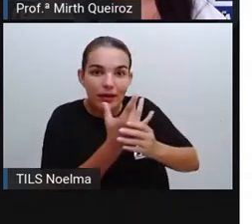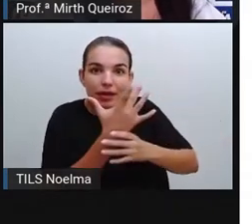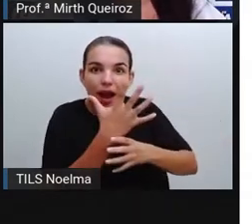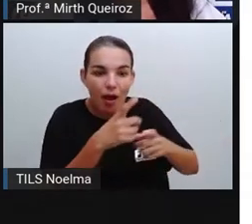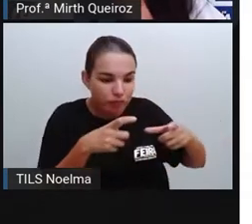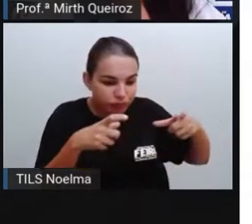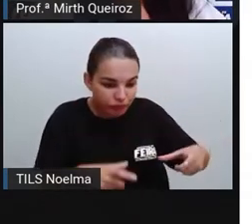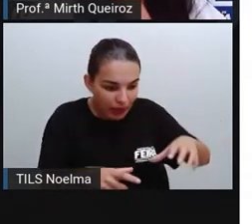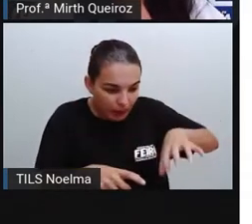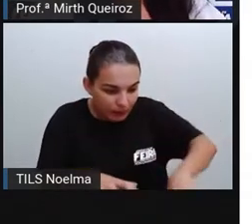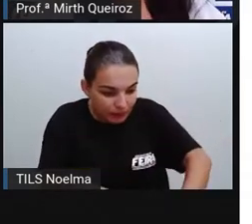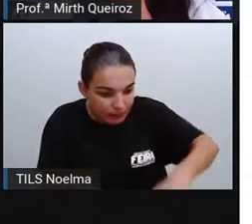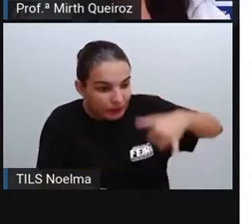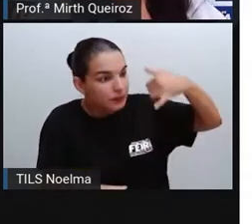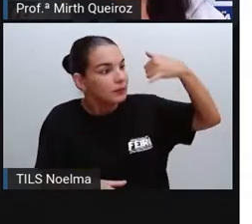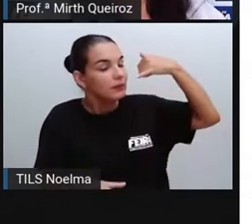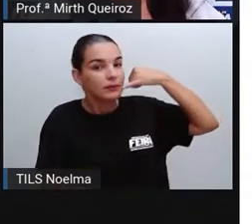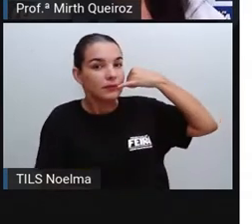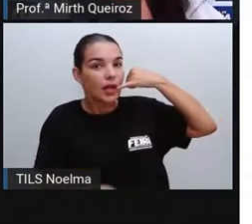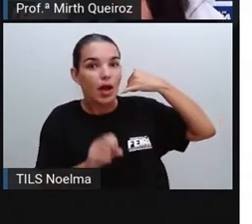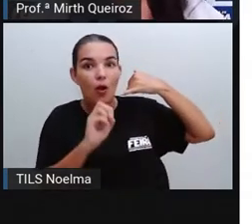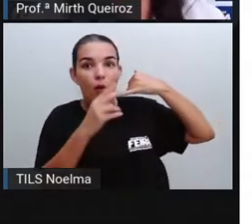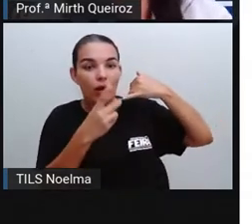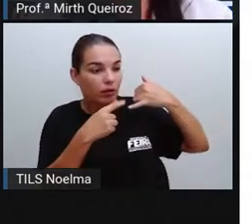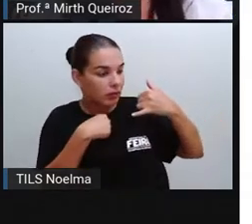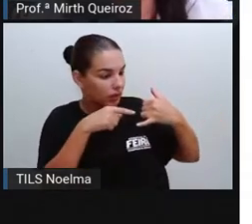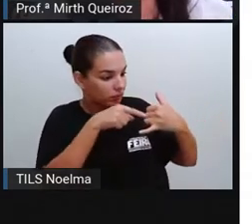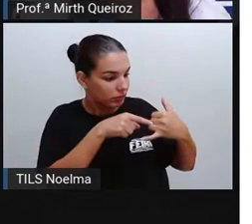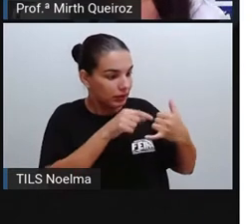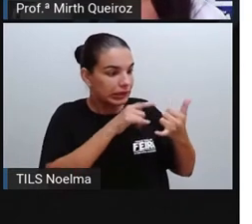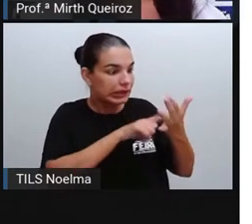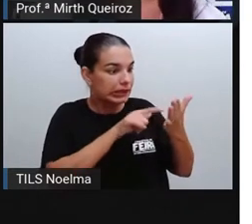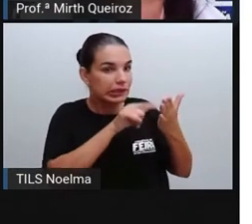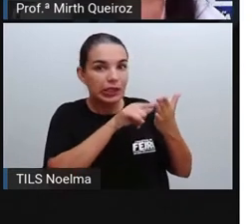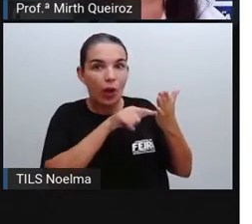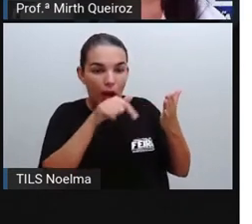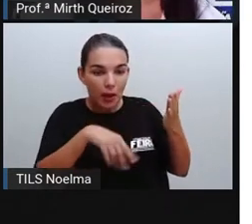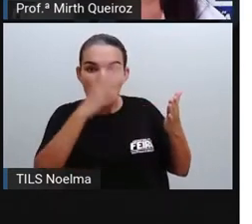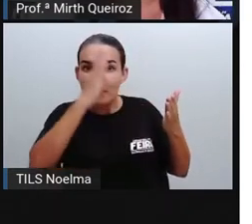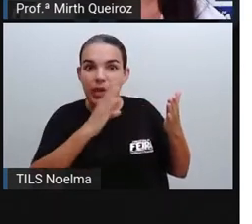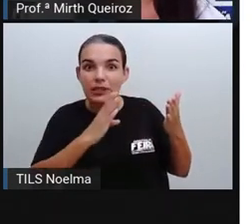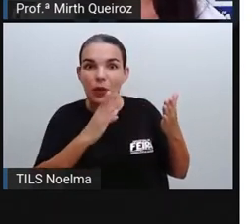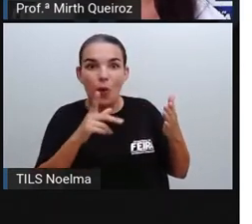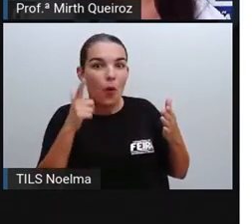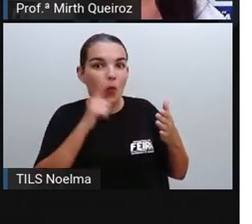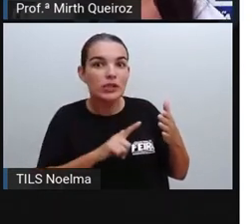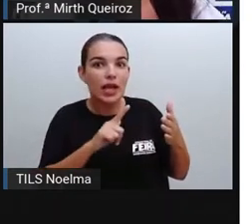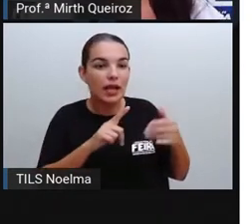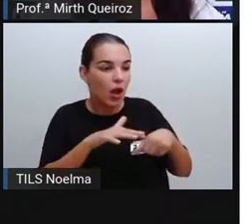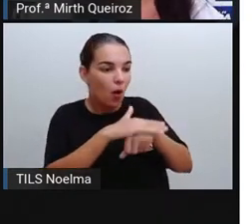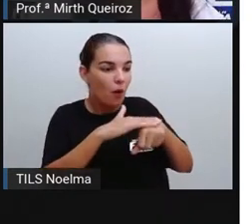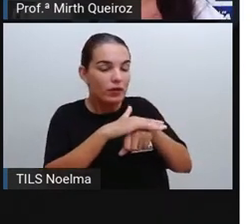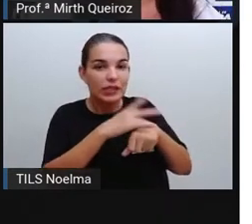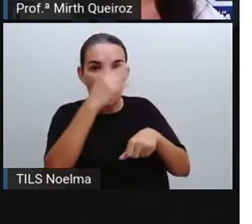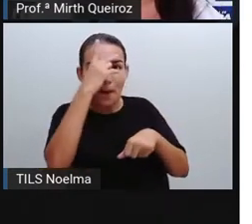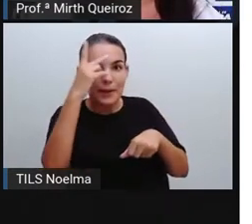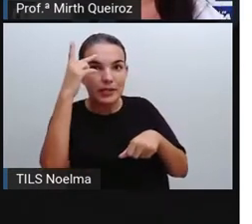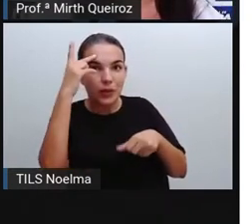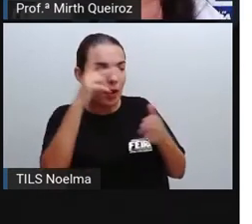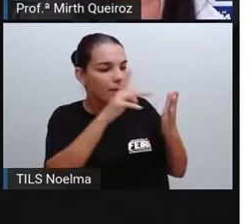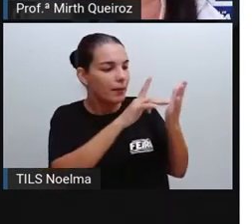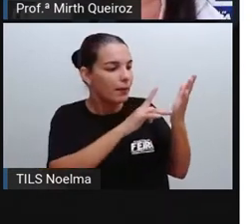consegue conversar aqui, daqui do Brasil, você consegue conversar com uma pessoa lá nos Estados Unidos, né? Através de uma linha